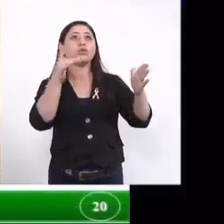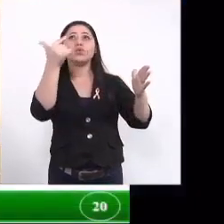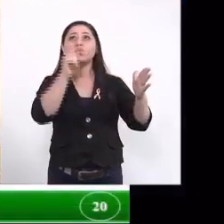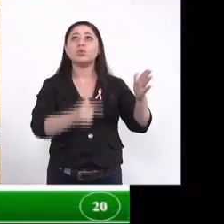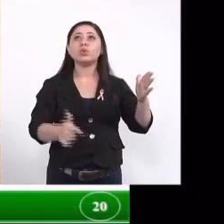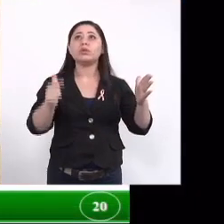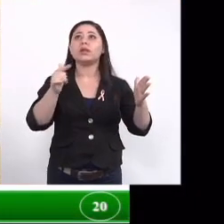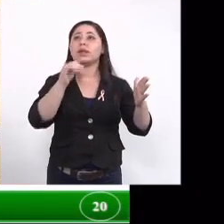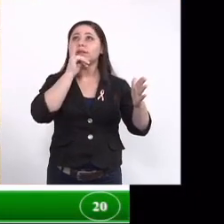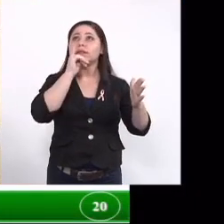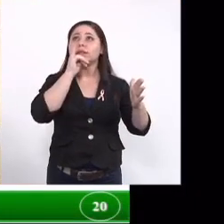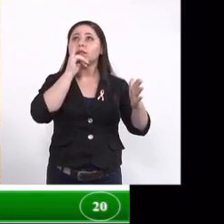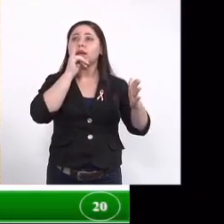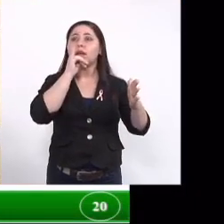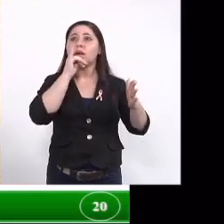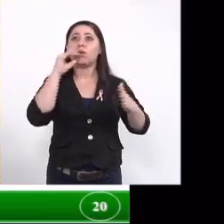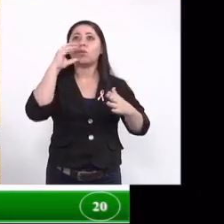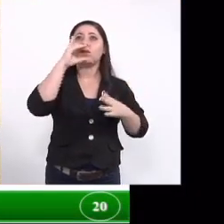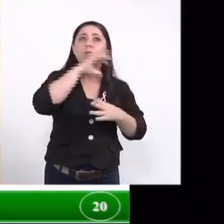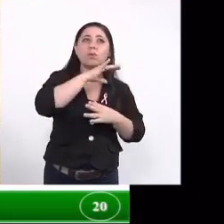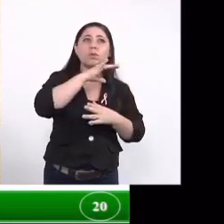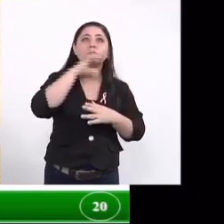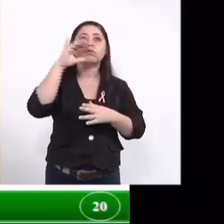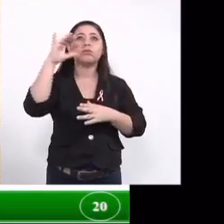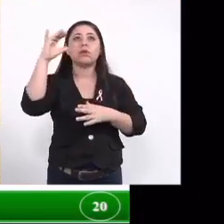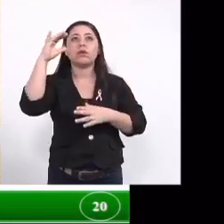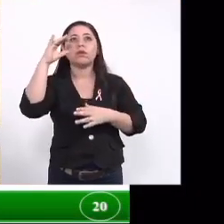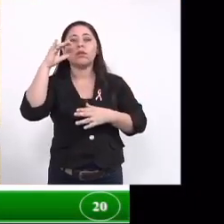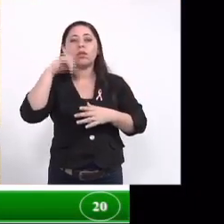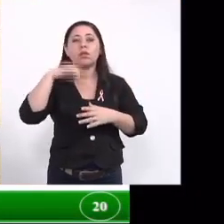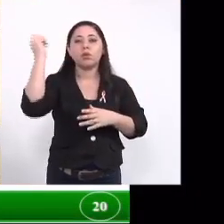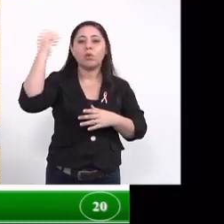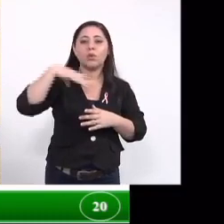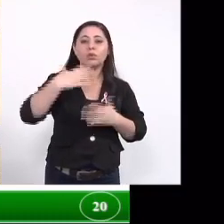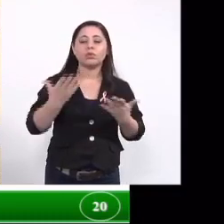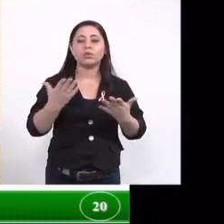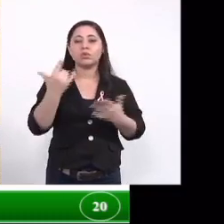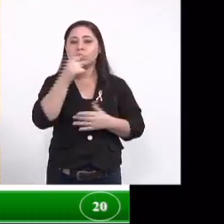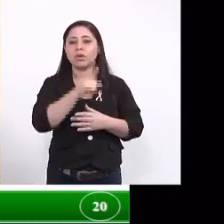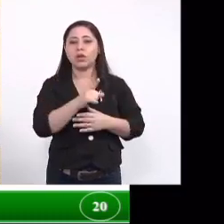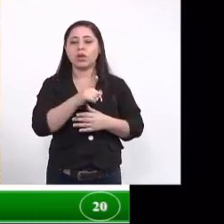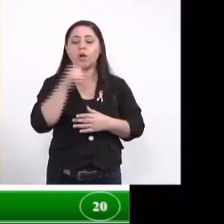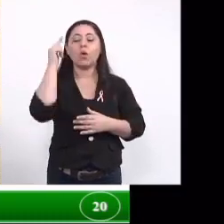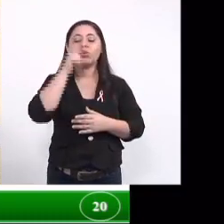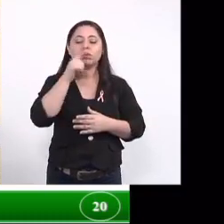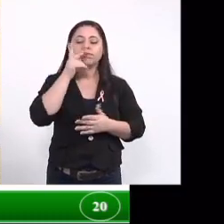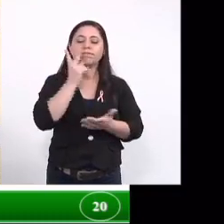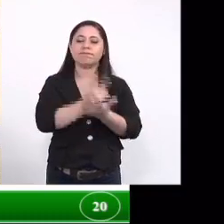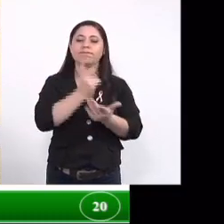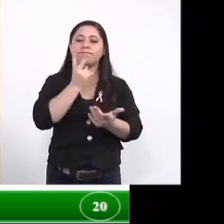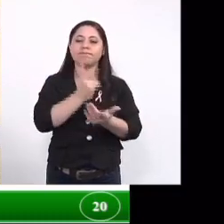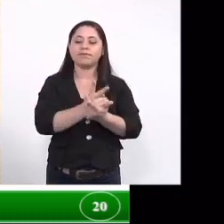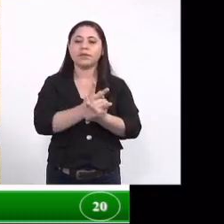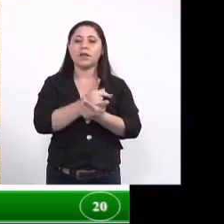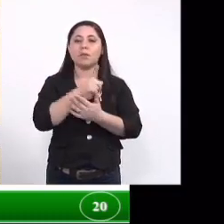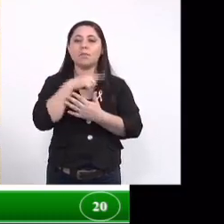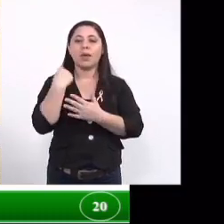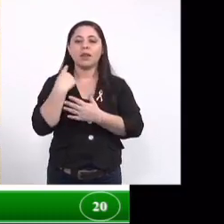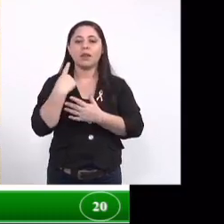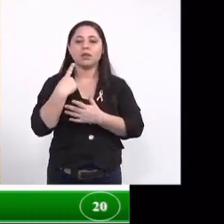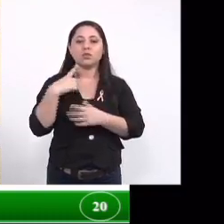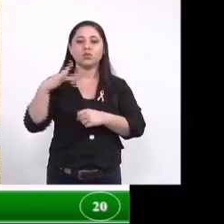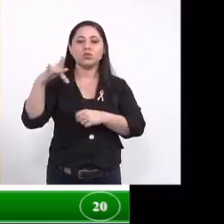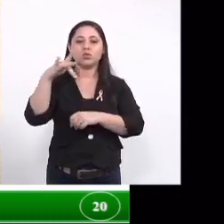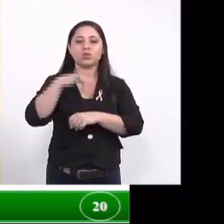vão ter esse controle de luz temperatura vai continuar tendo atividade essa etapa ainda está em realização mas nós já